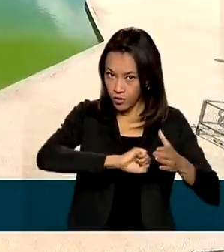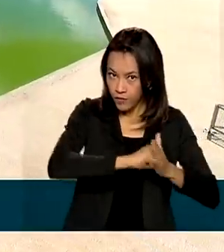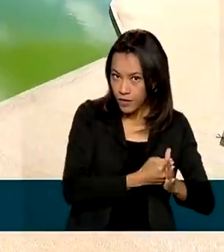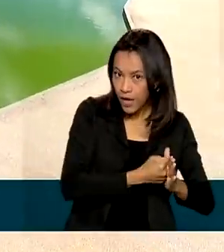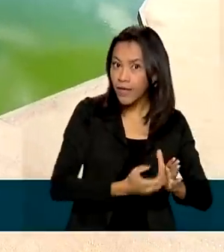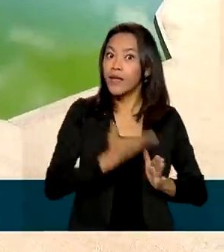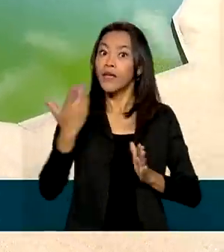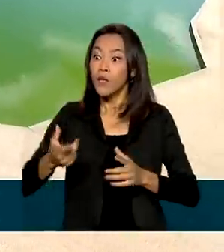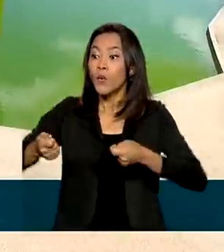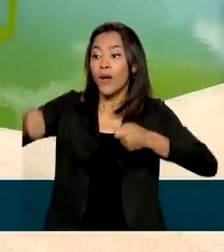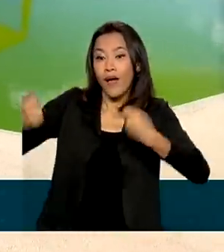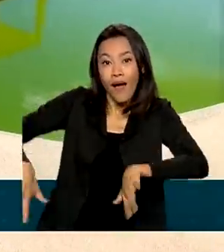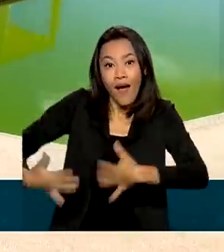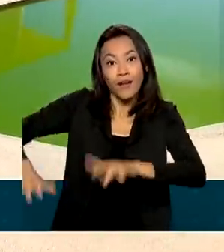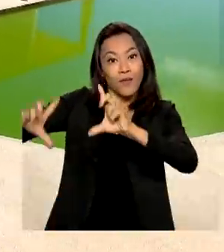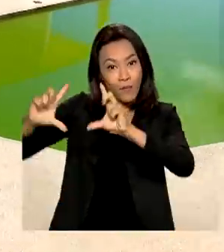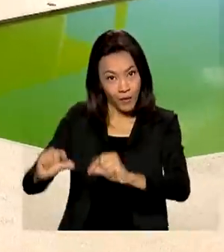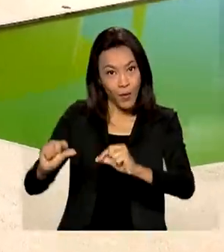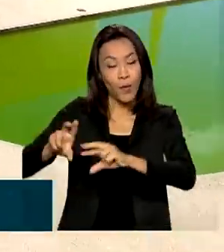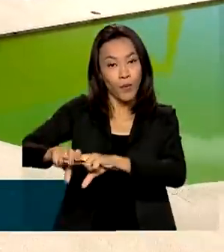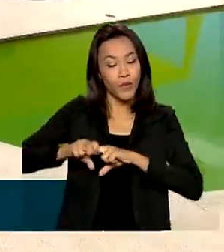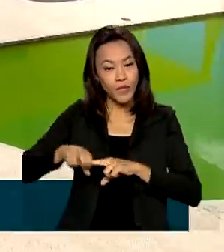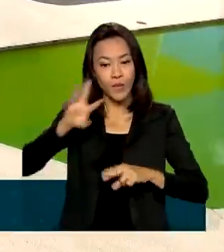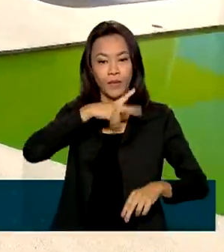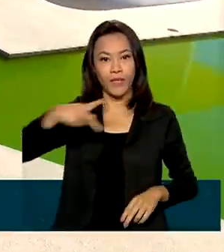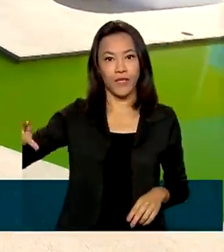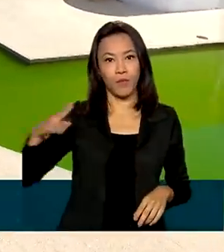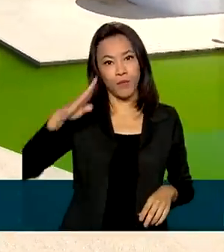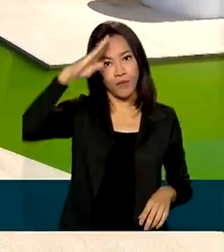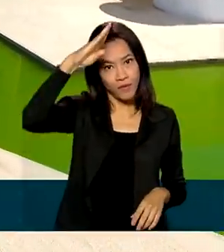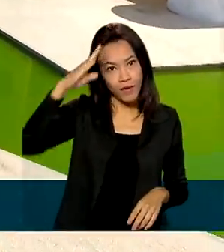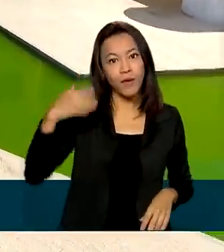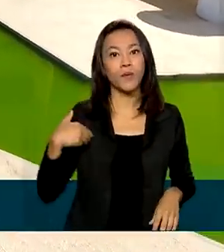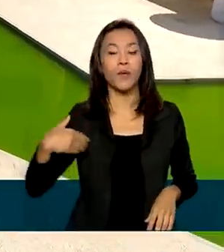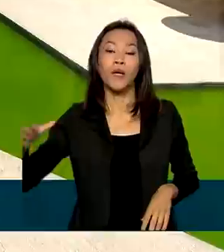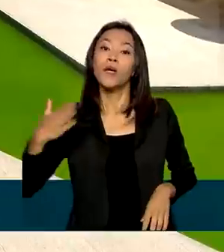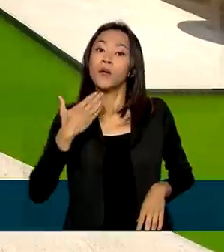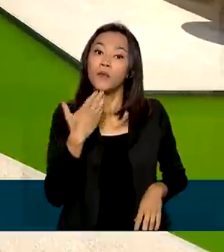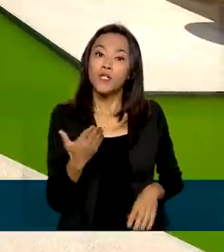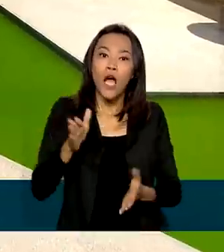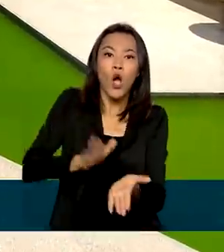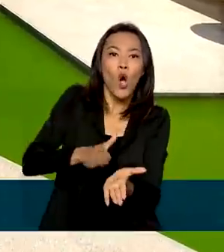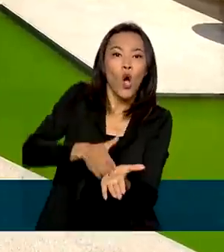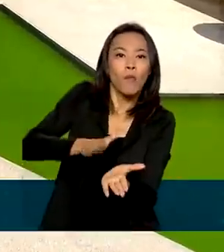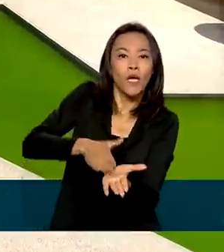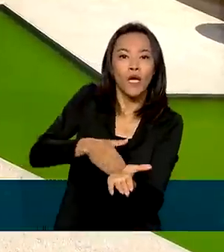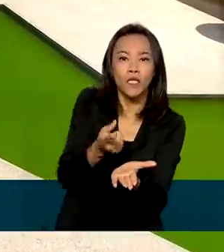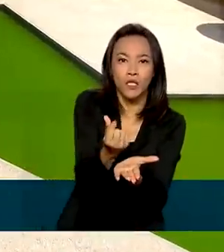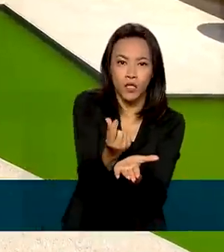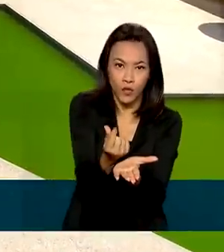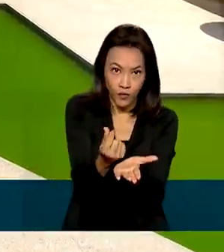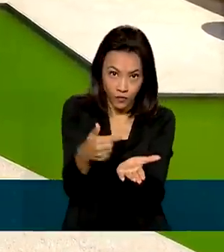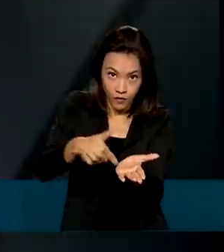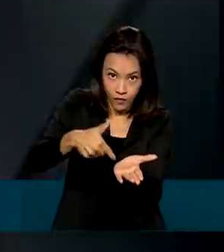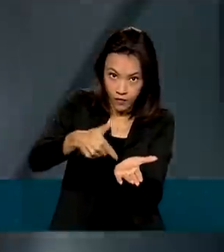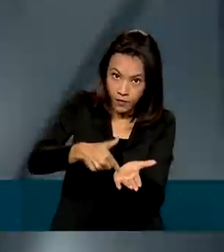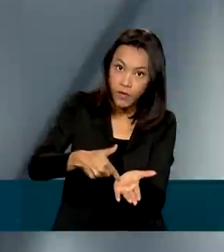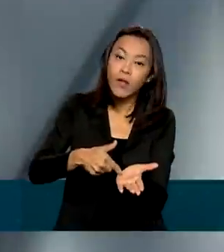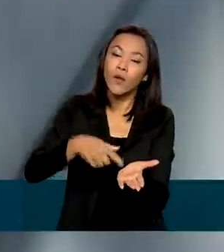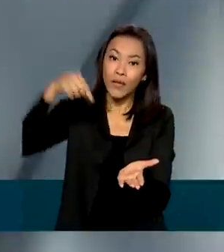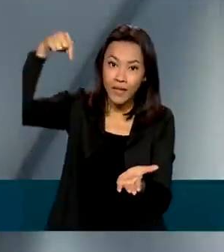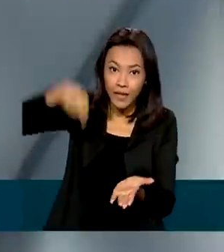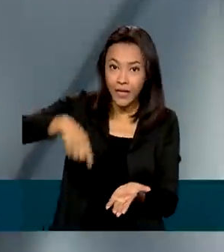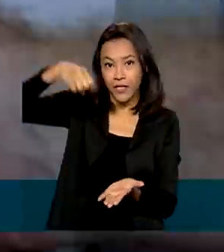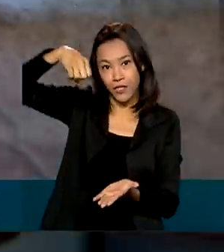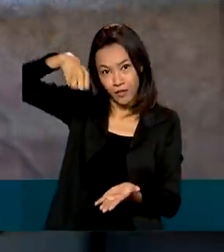Daí a decisão do presidente Jair Bolsonaro de interromper a cobrança na tarifa escassez hídrica neste